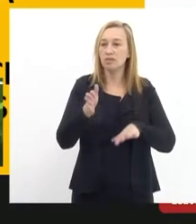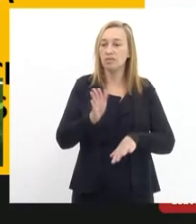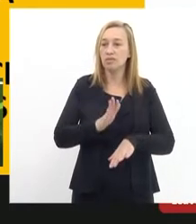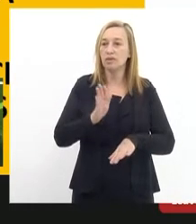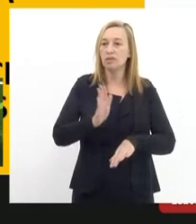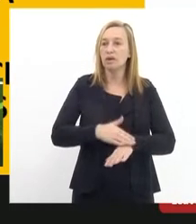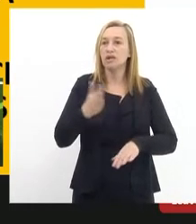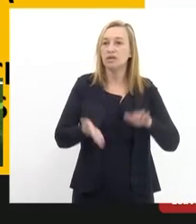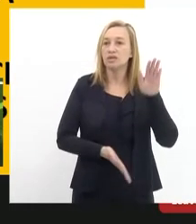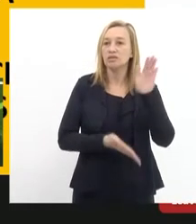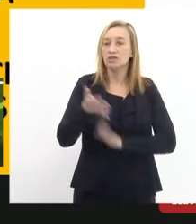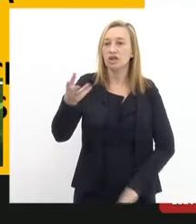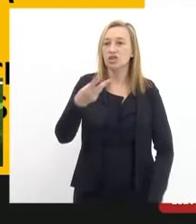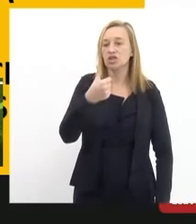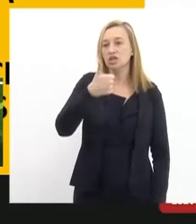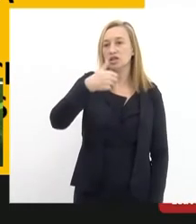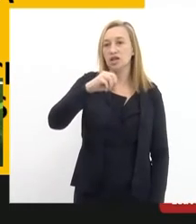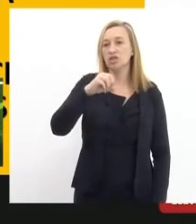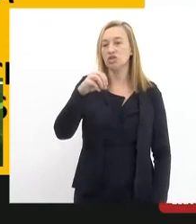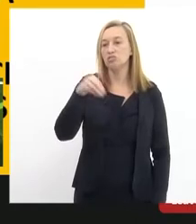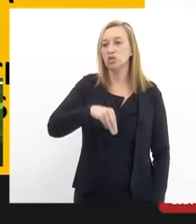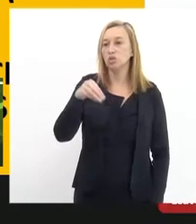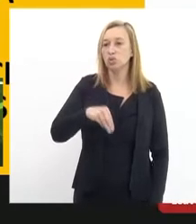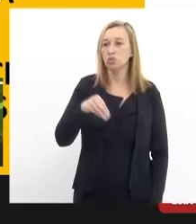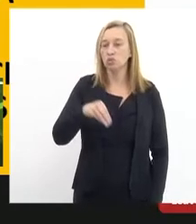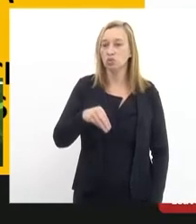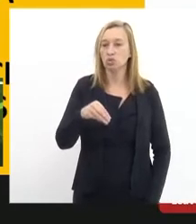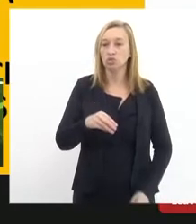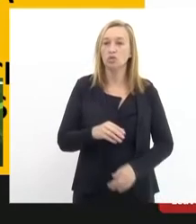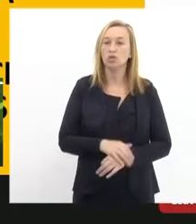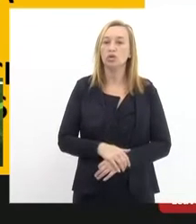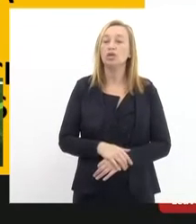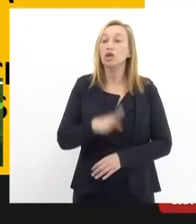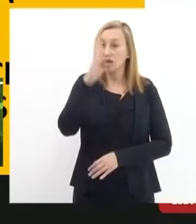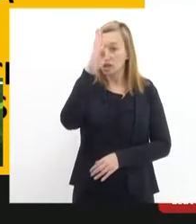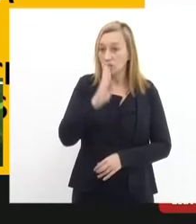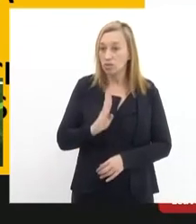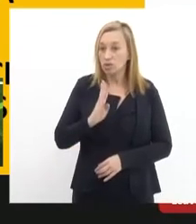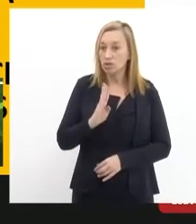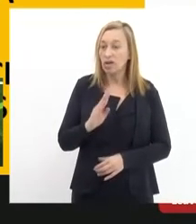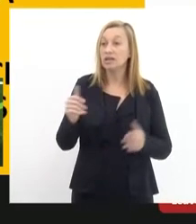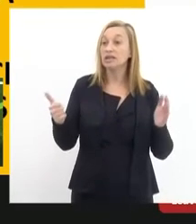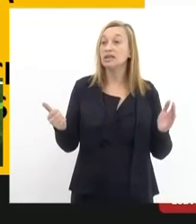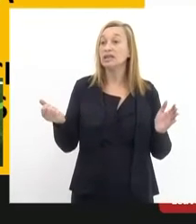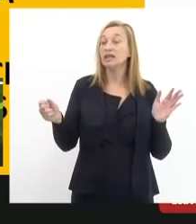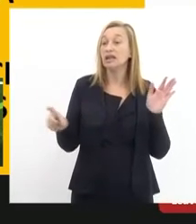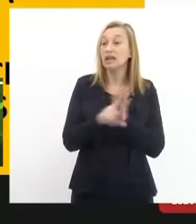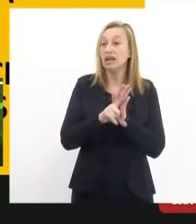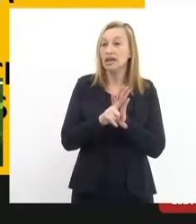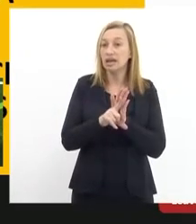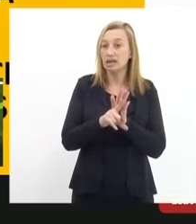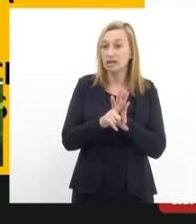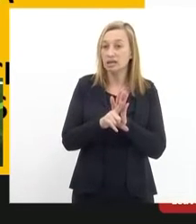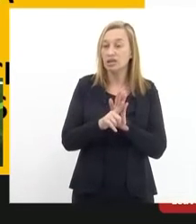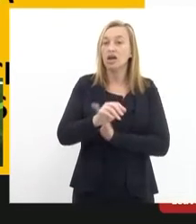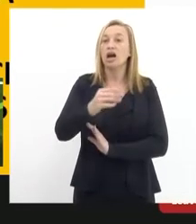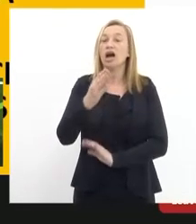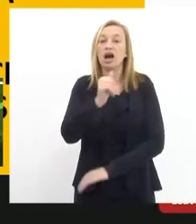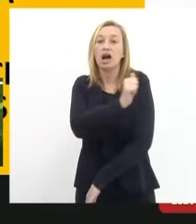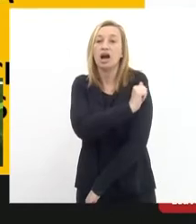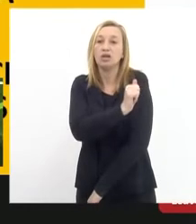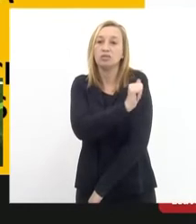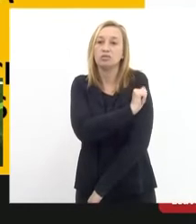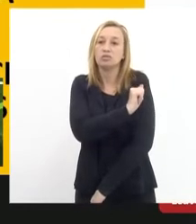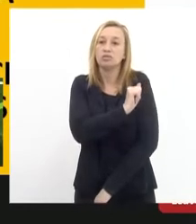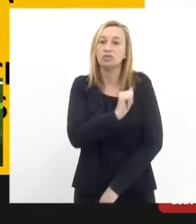minutos nas portas do Ramal pelo cumprimento das gratuidades previstas em lei com os estudantes e idosos viajando